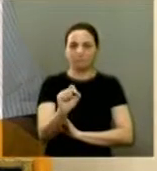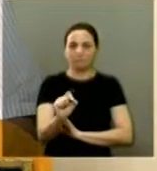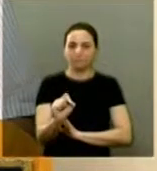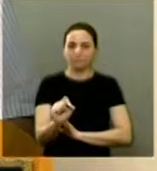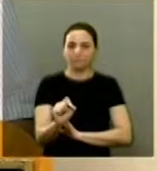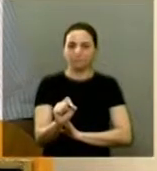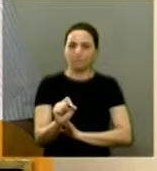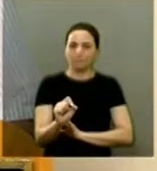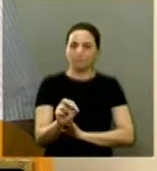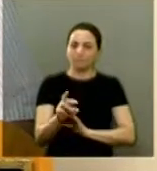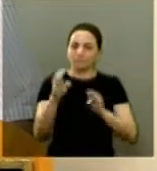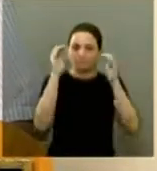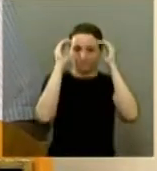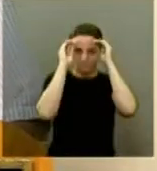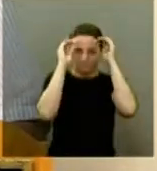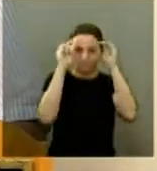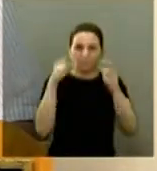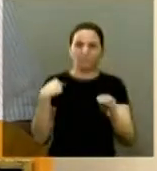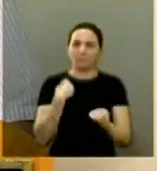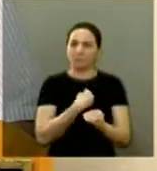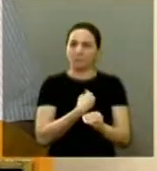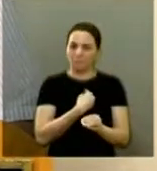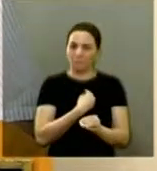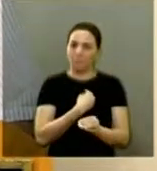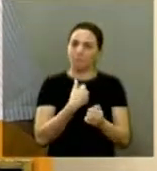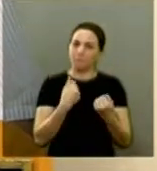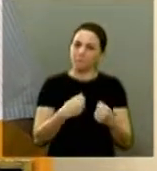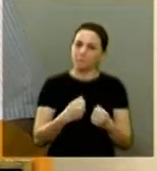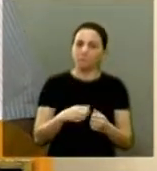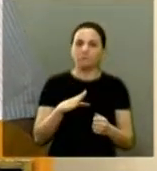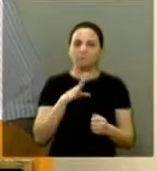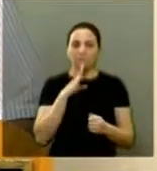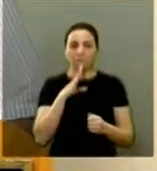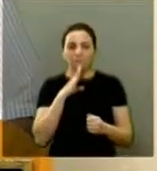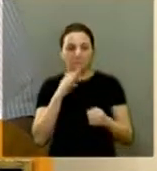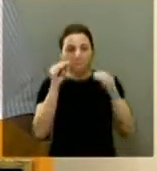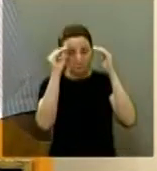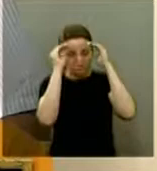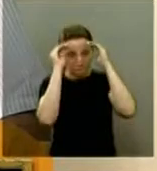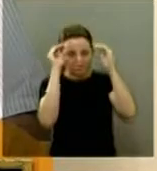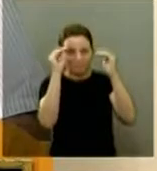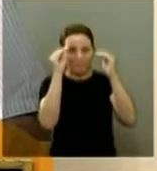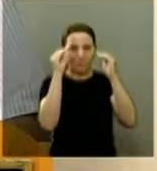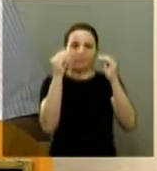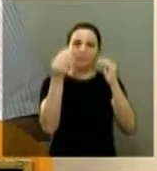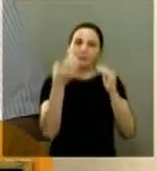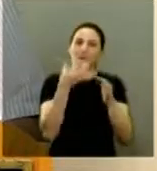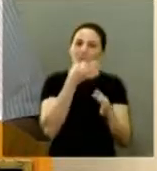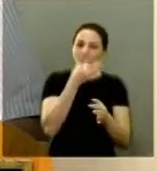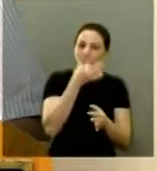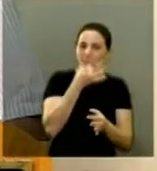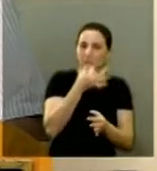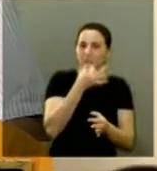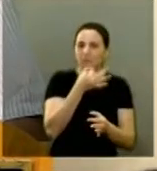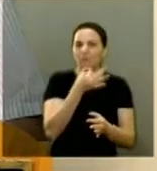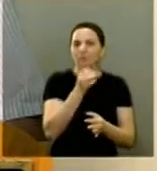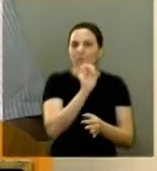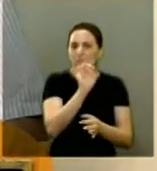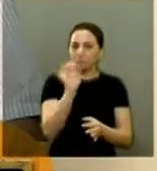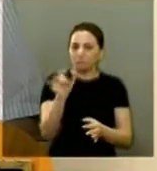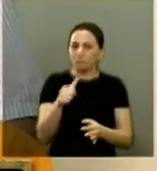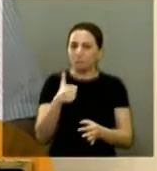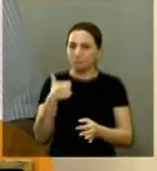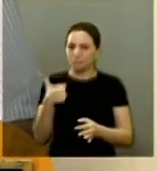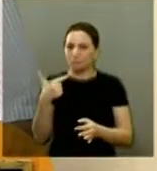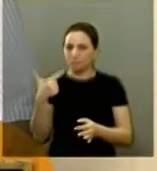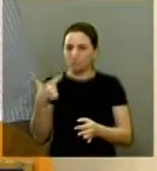com todo o respeito eu acho que a gente tem que respeitar a opinião de cada um eu acho que 12 anos foram um tempo bem